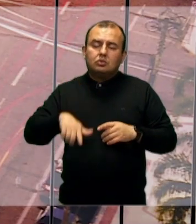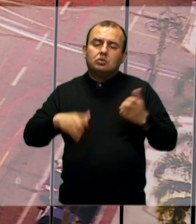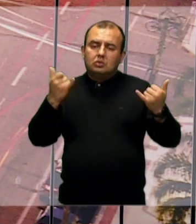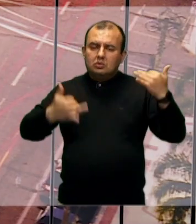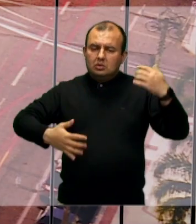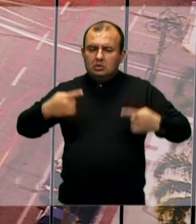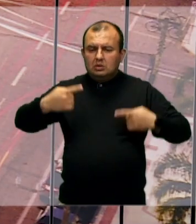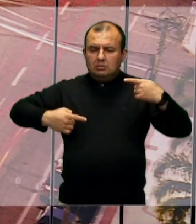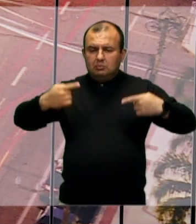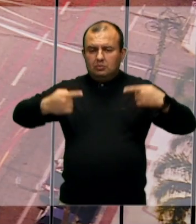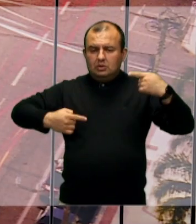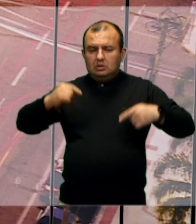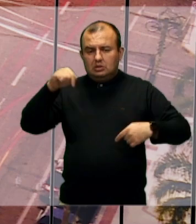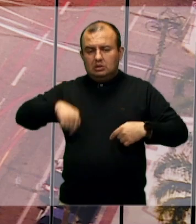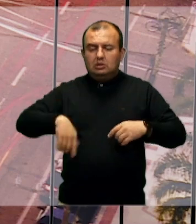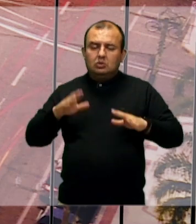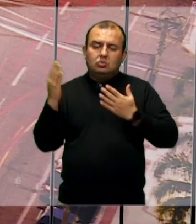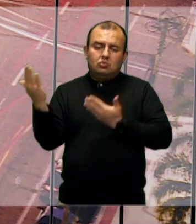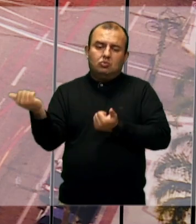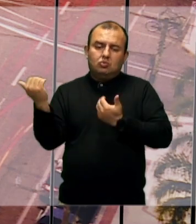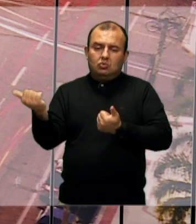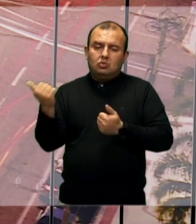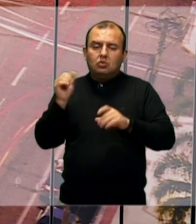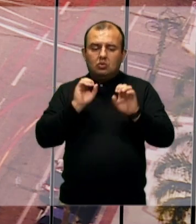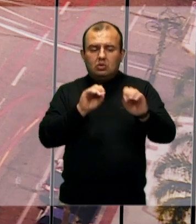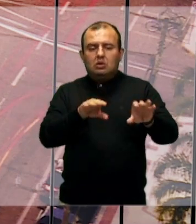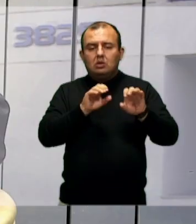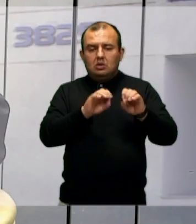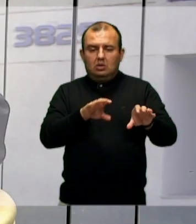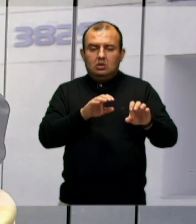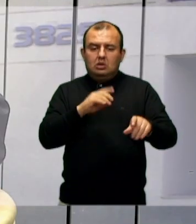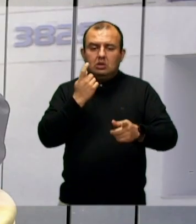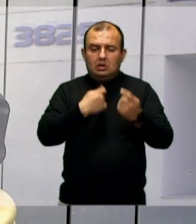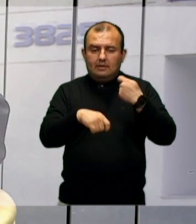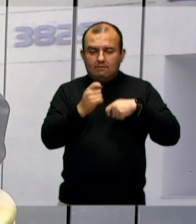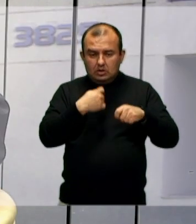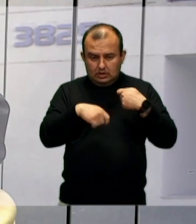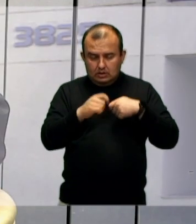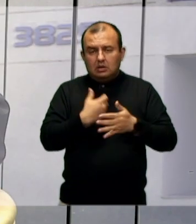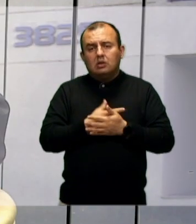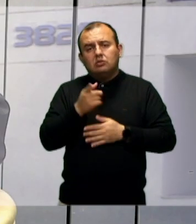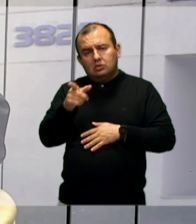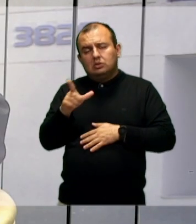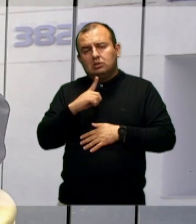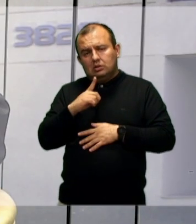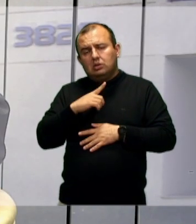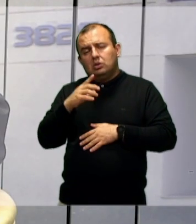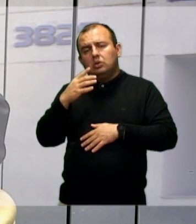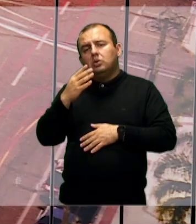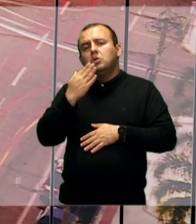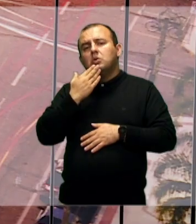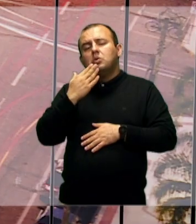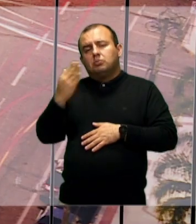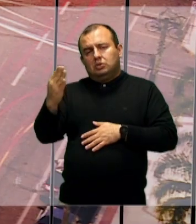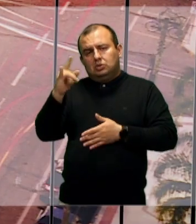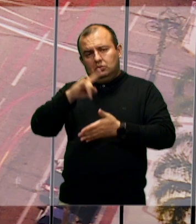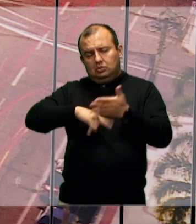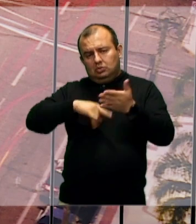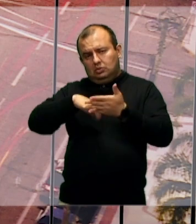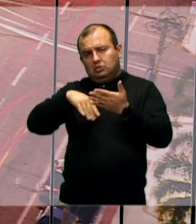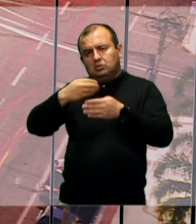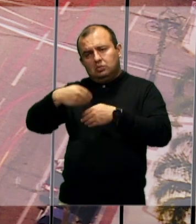debatida entre os jovens, que é a educação financeira. Você também tem uma indicação pedindo que o Poder